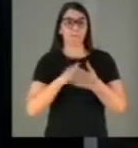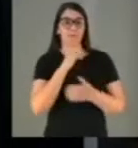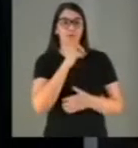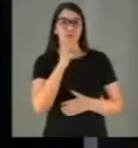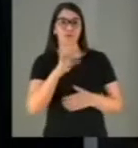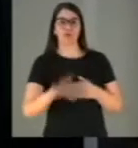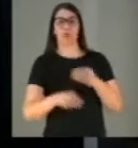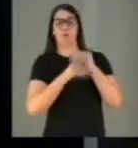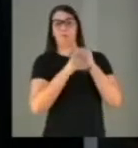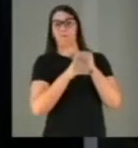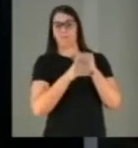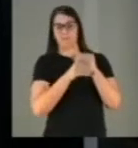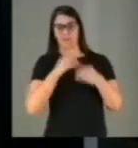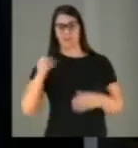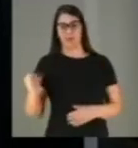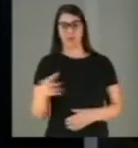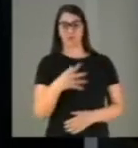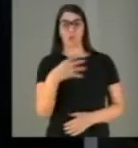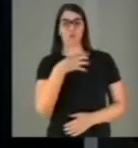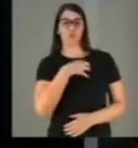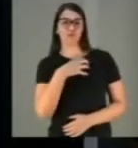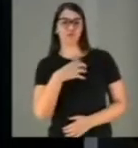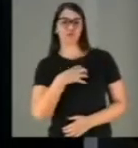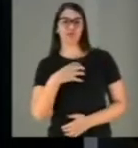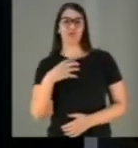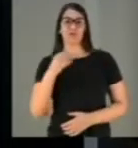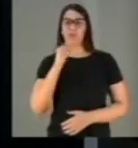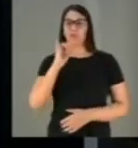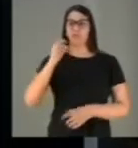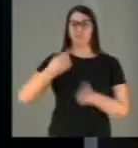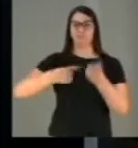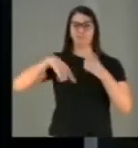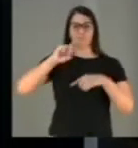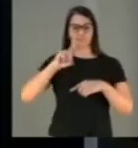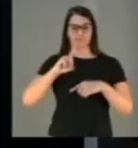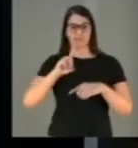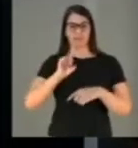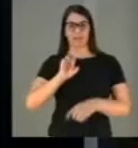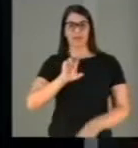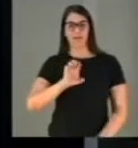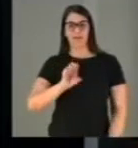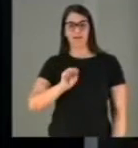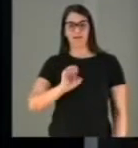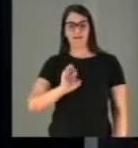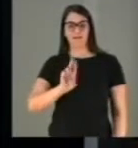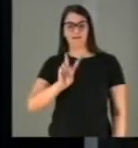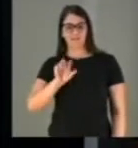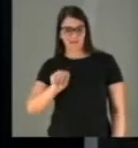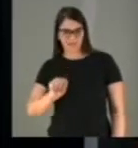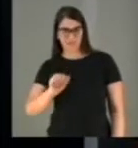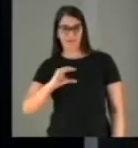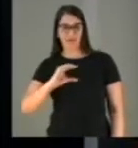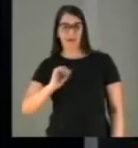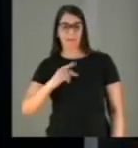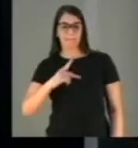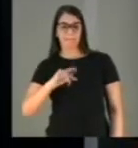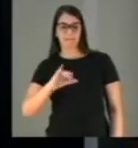complementar às novas formas de energia renovável, a chamada reserva de capacidade e de potência.